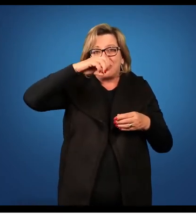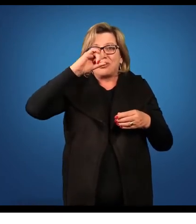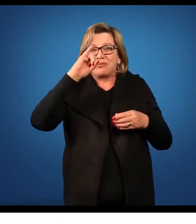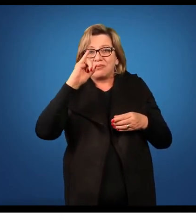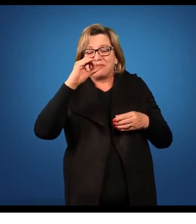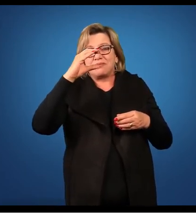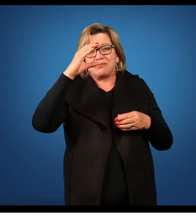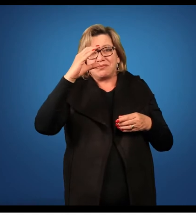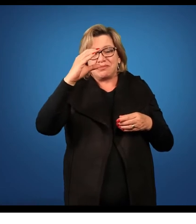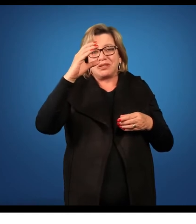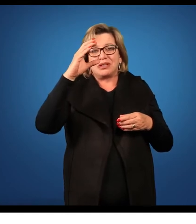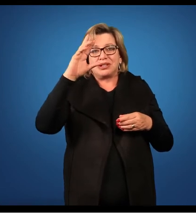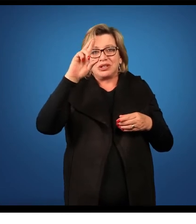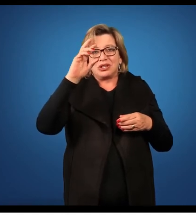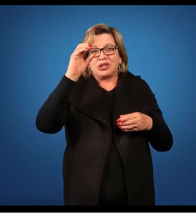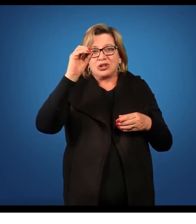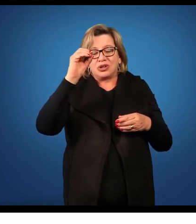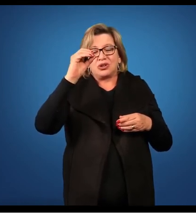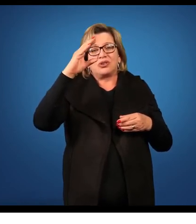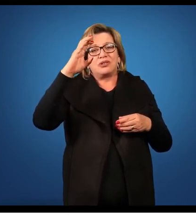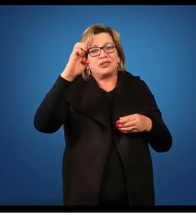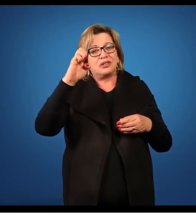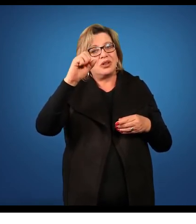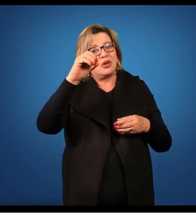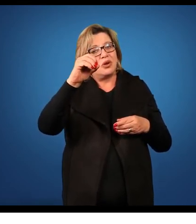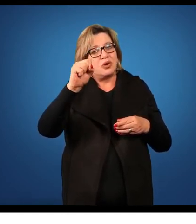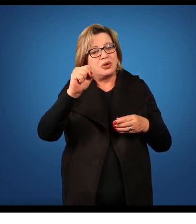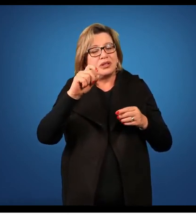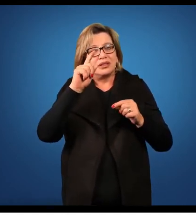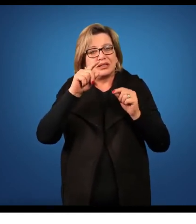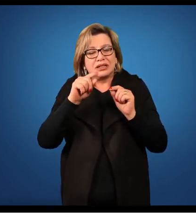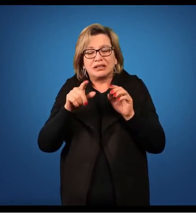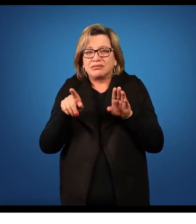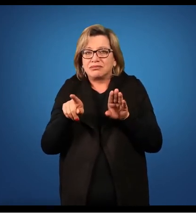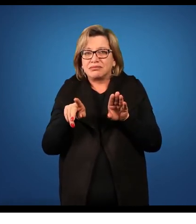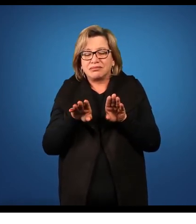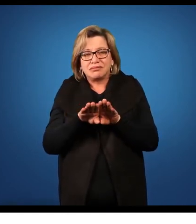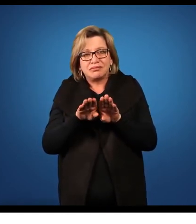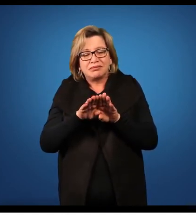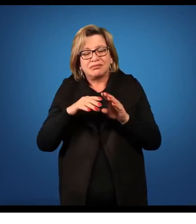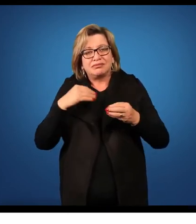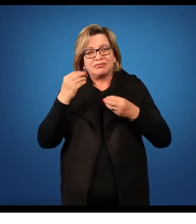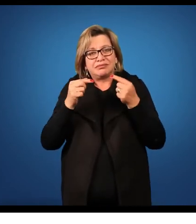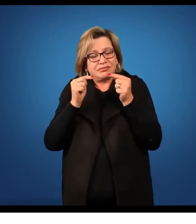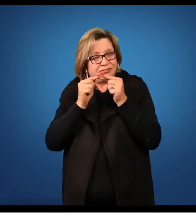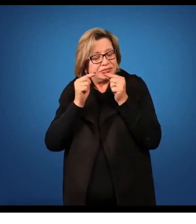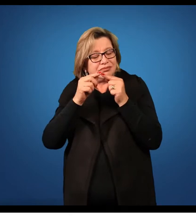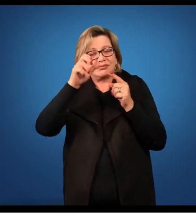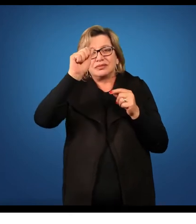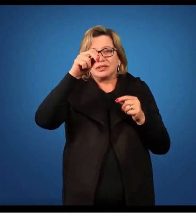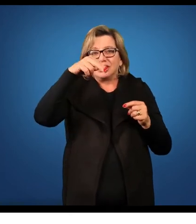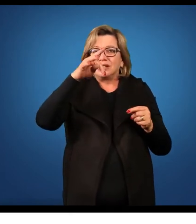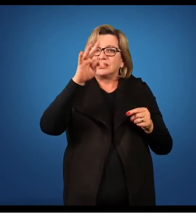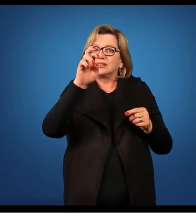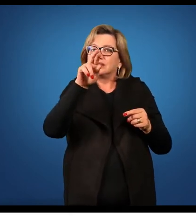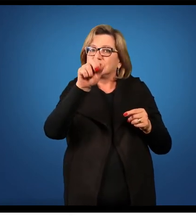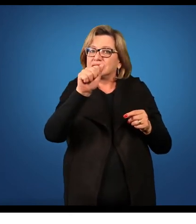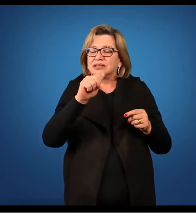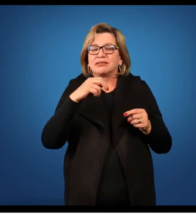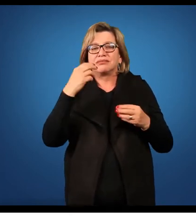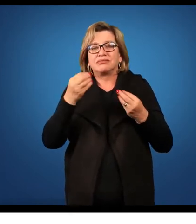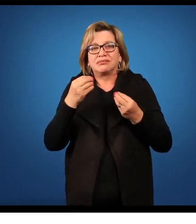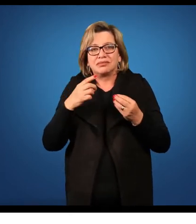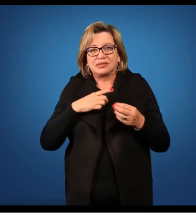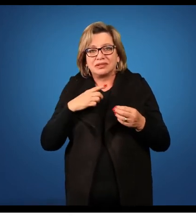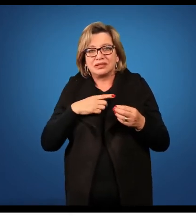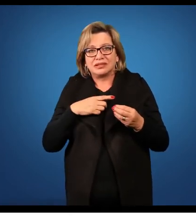temos os microsporanjos que correspondem às anteras esses microsporanjos eles apresentam